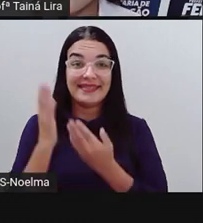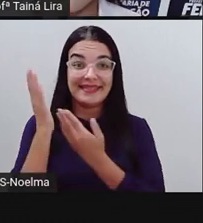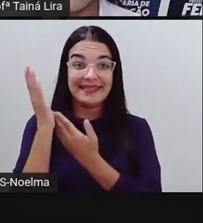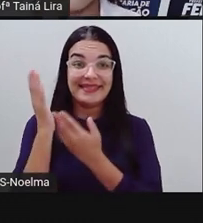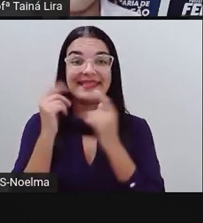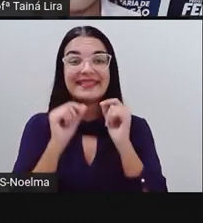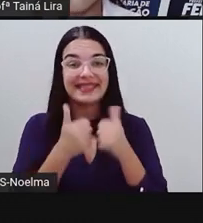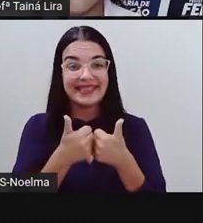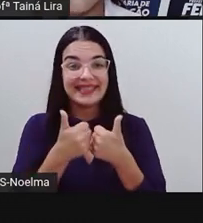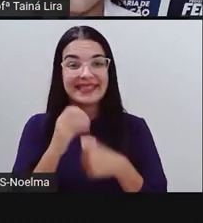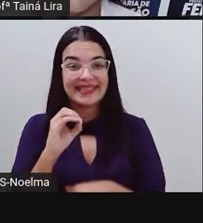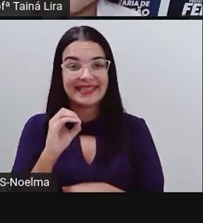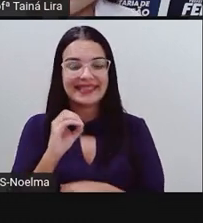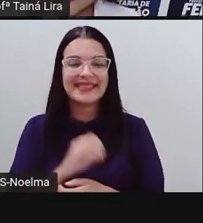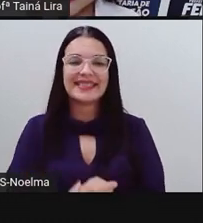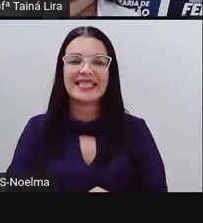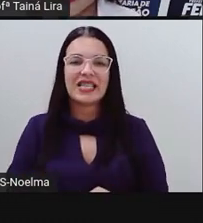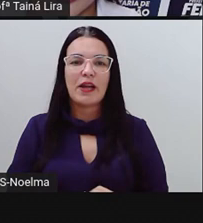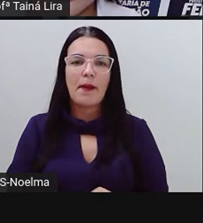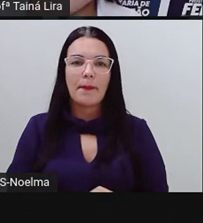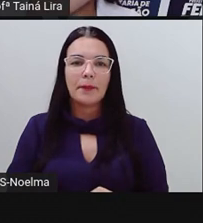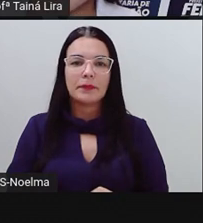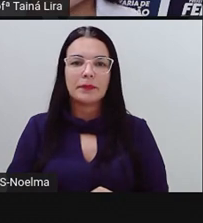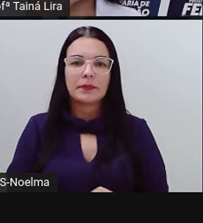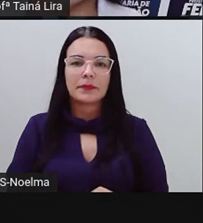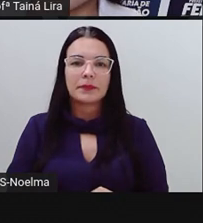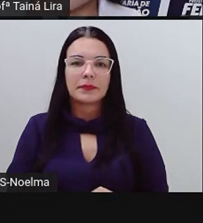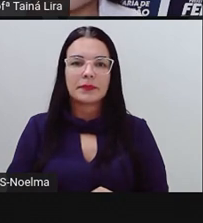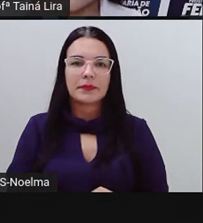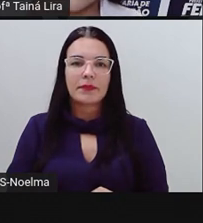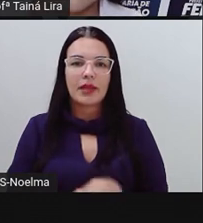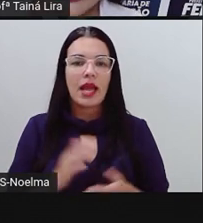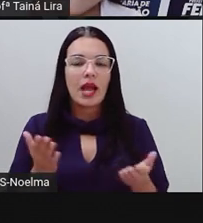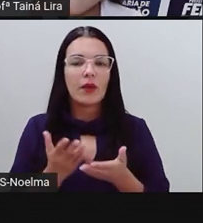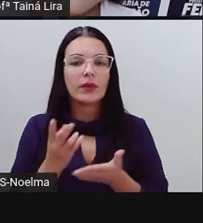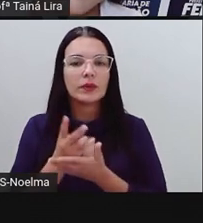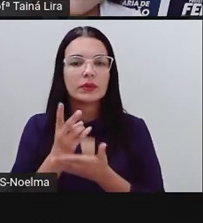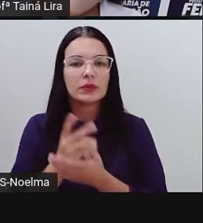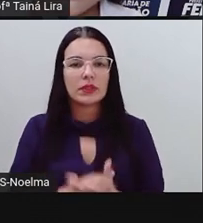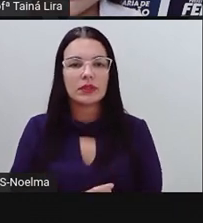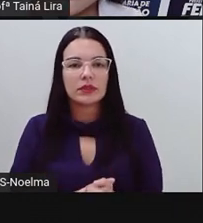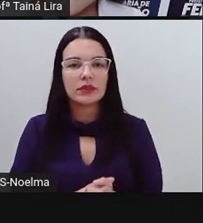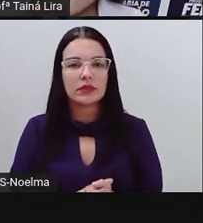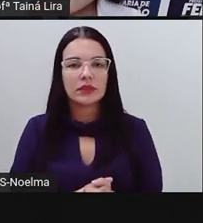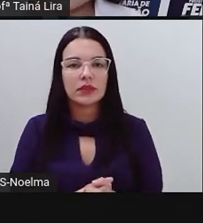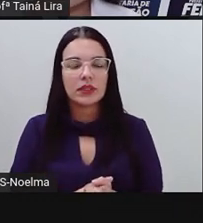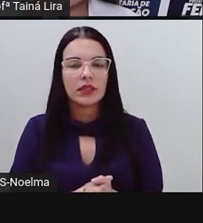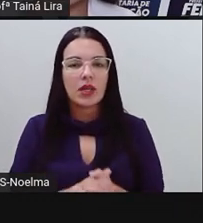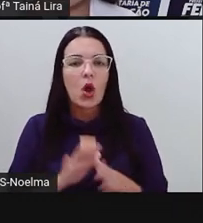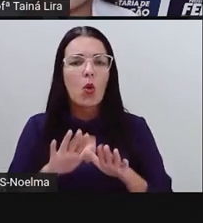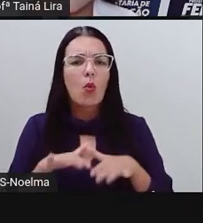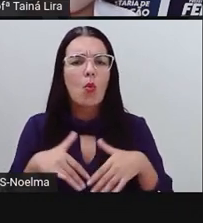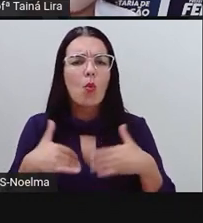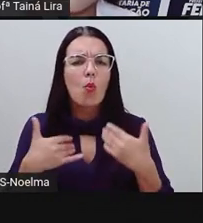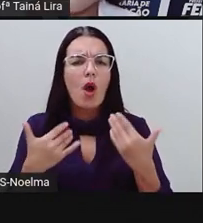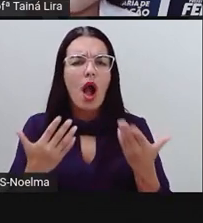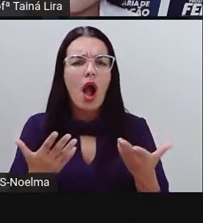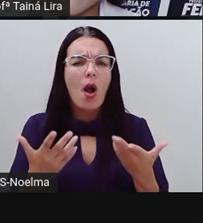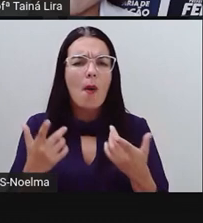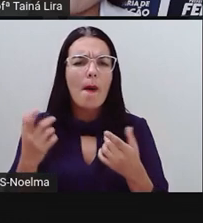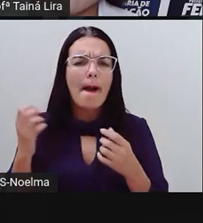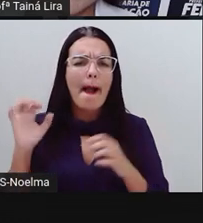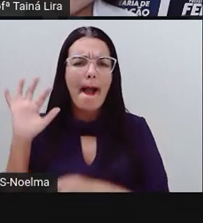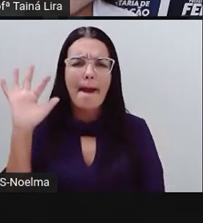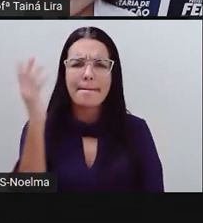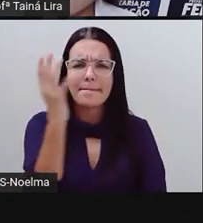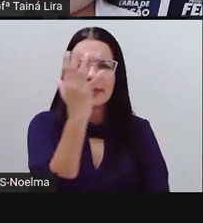alface com dez votos, tá bom? Então, vamos continuar. E qual foi aí, segundo